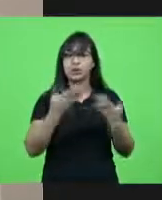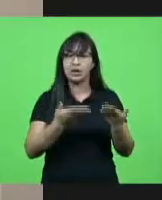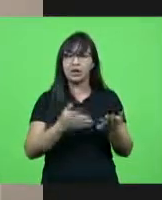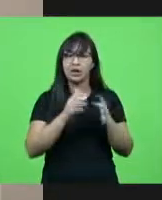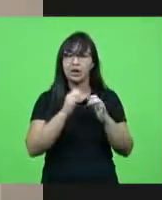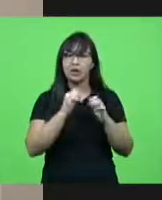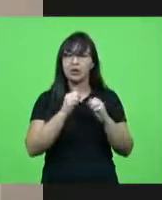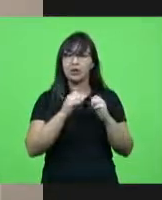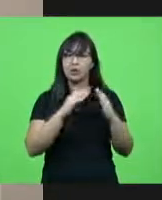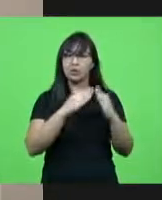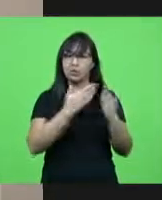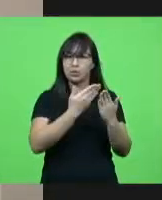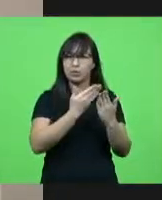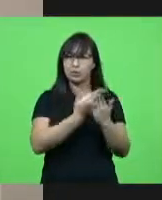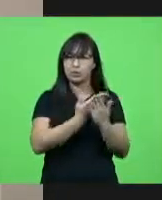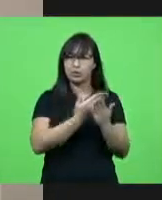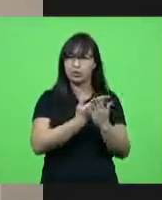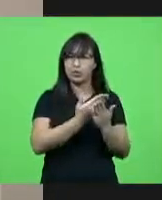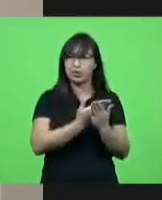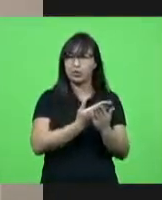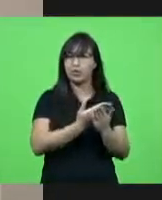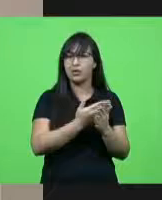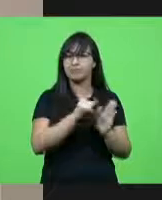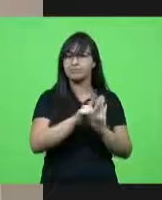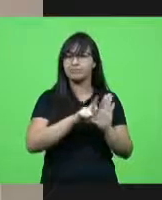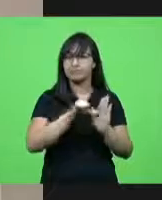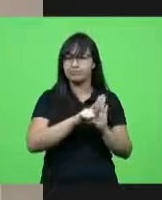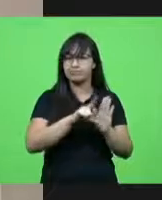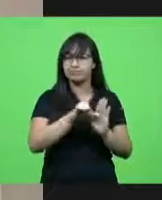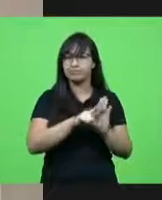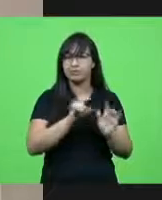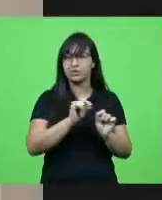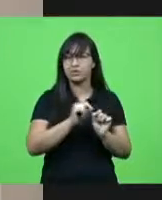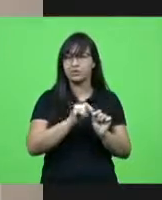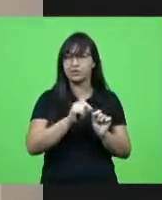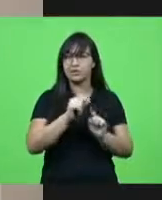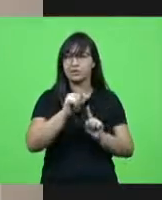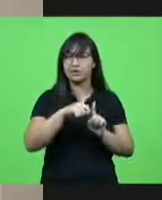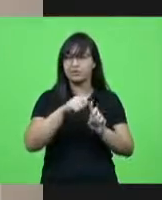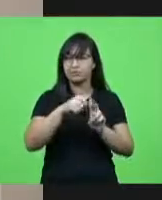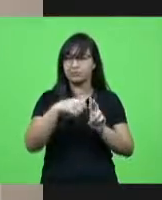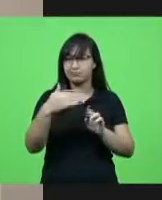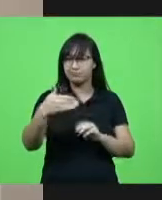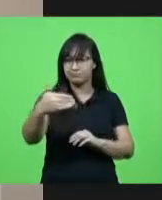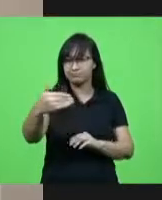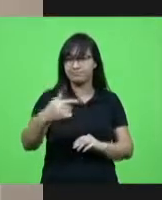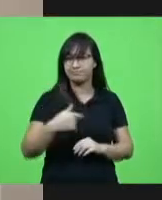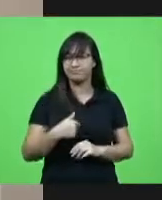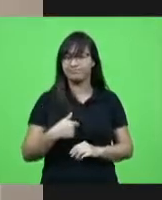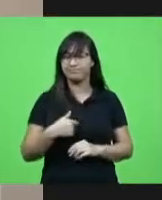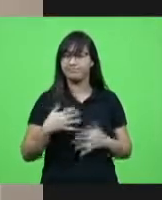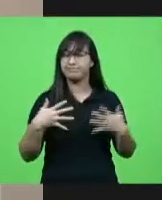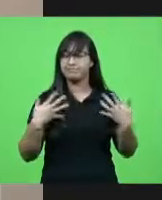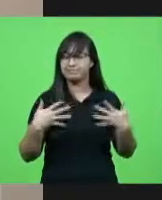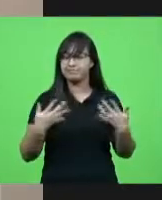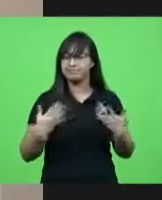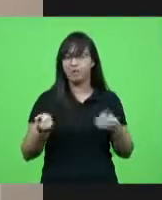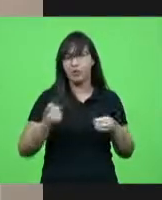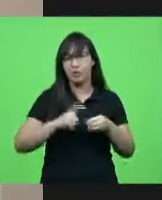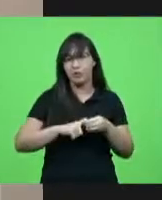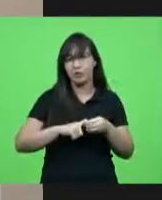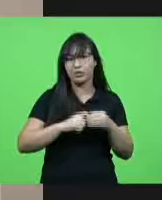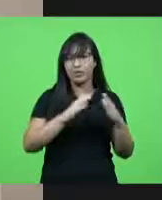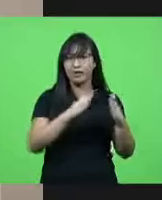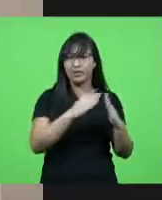legislativo que nós faremos aí nos próximos meses além de mim que com muita alegria volto aí à presidência da escola do